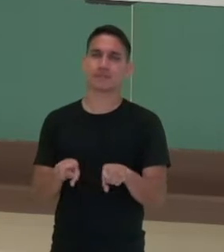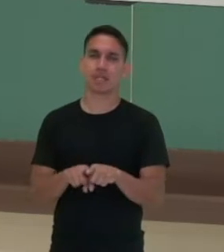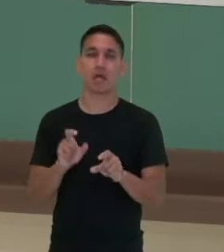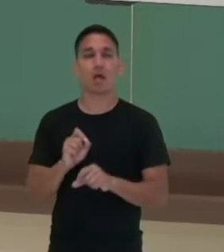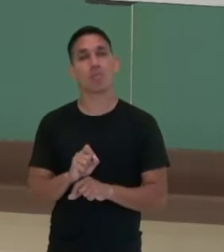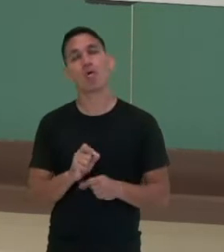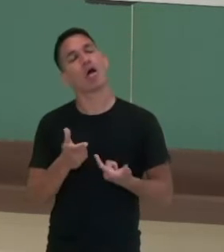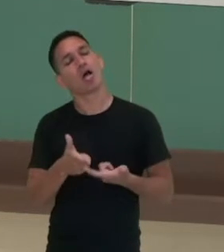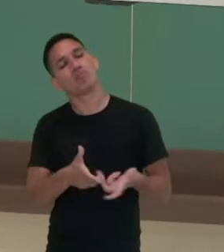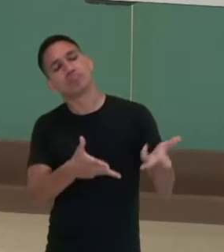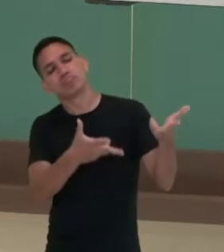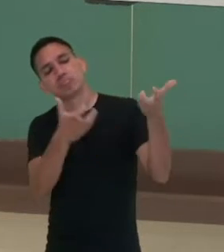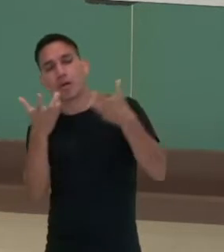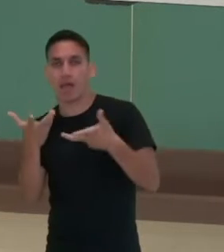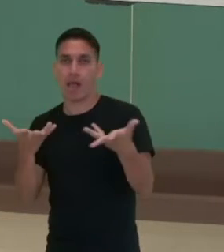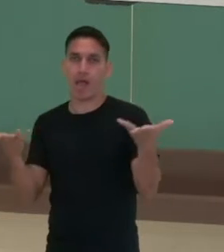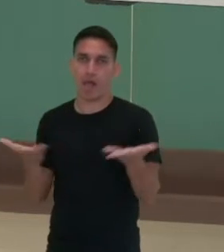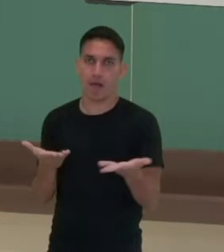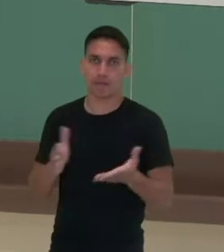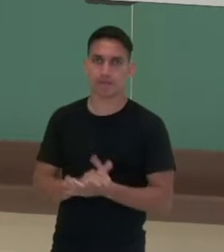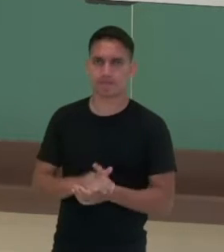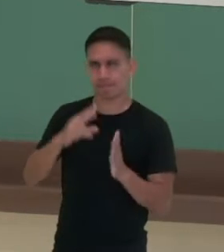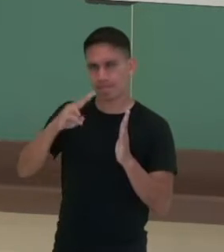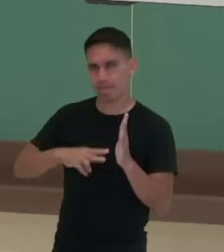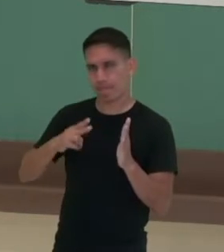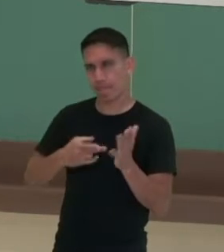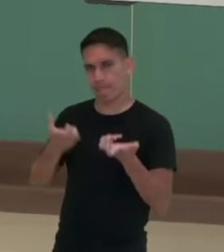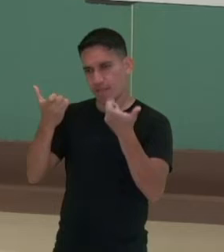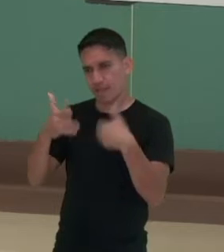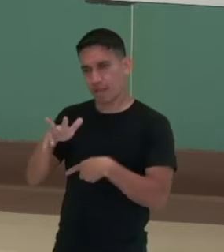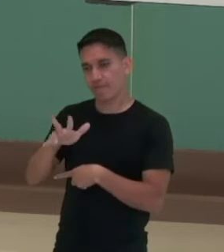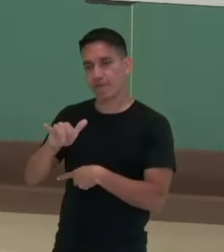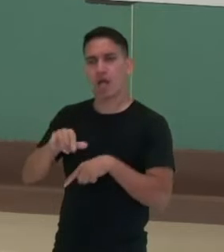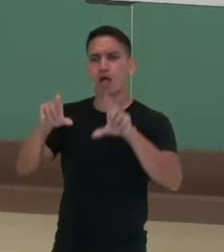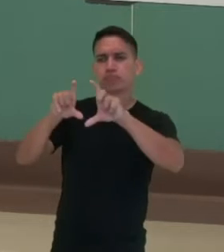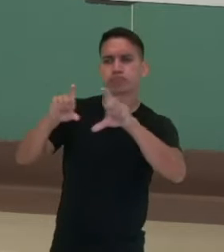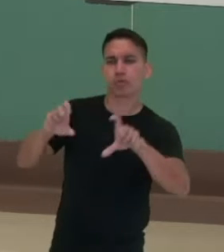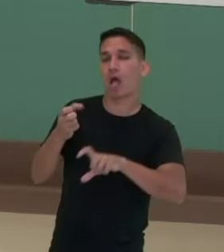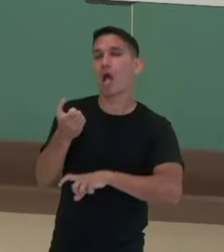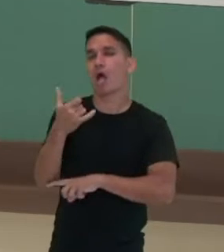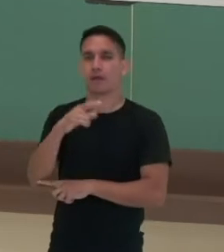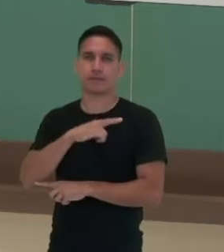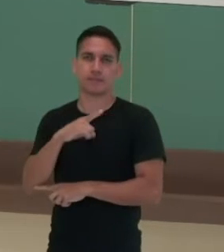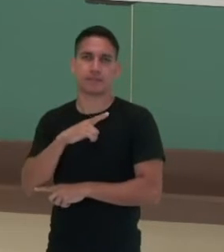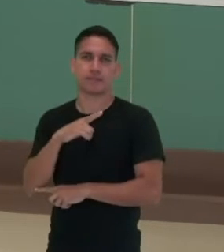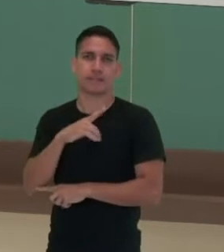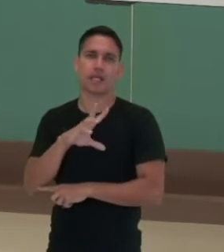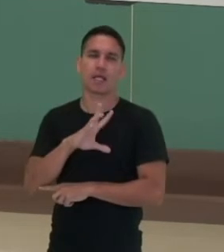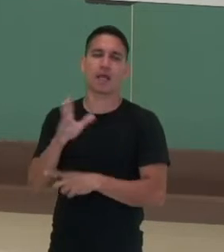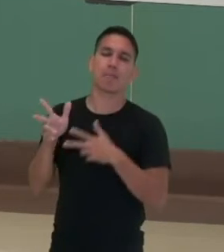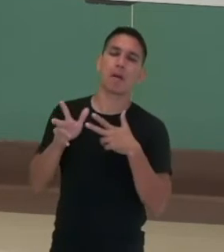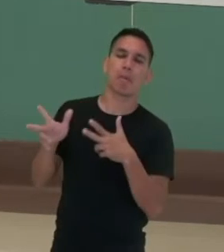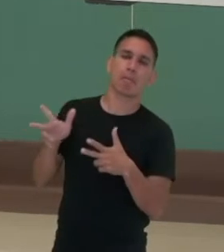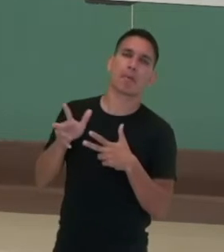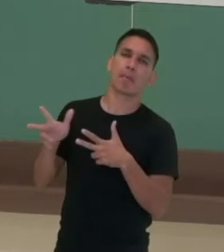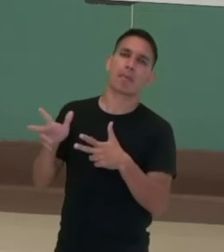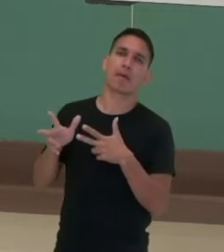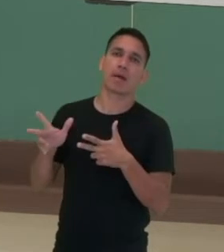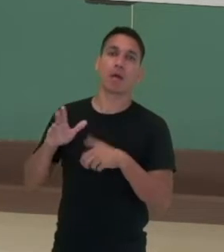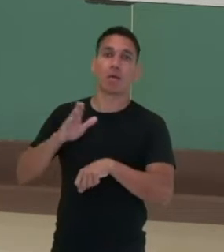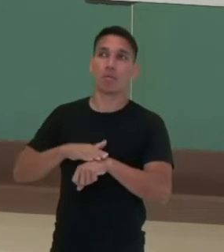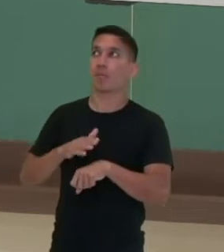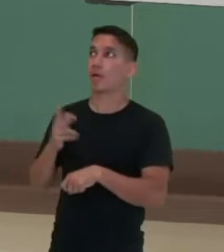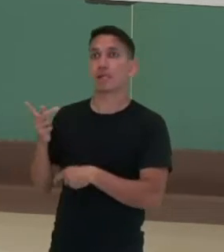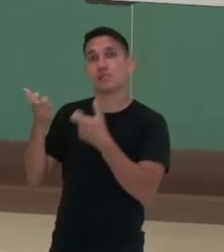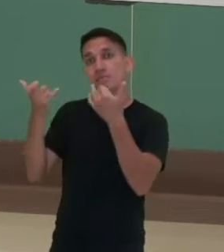contemporaneidad. Então a gente vai ler agora um fragmento, um parágrafo, alguns parágrafos de uma entrevista, onde ele